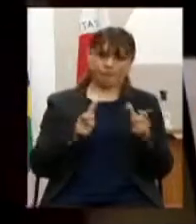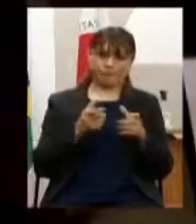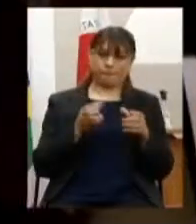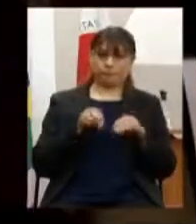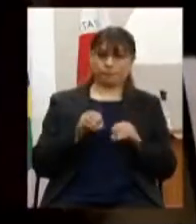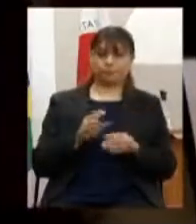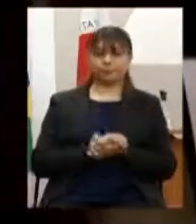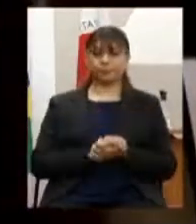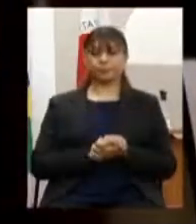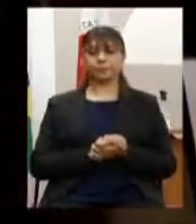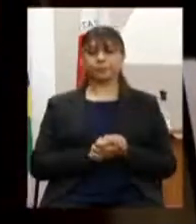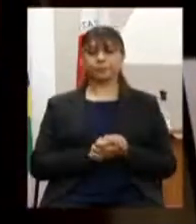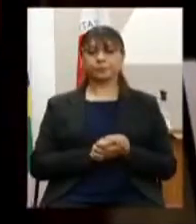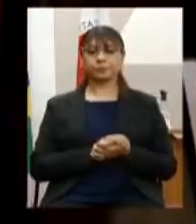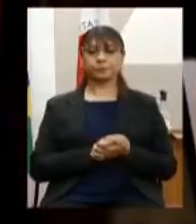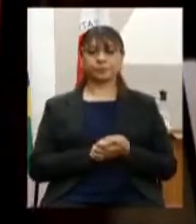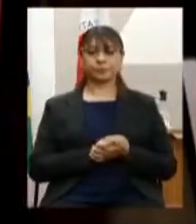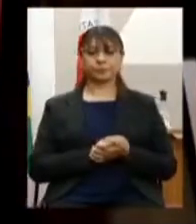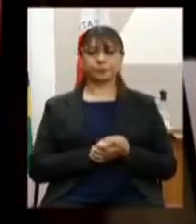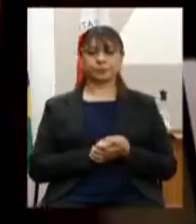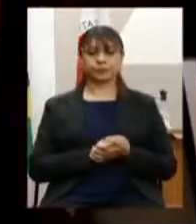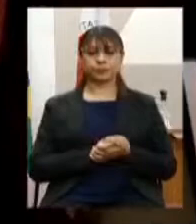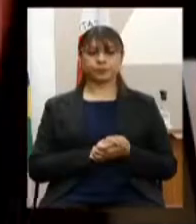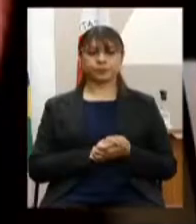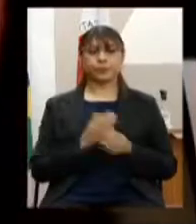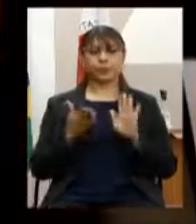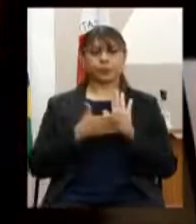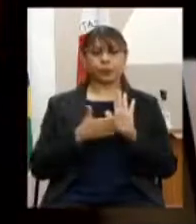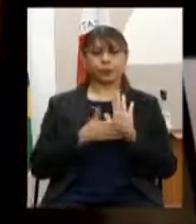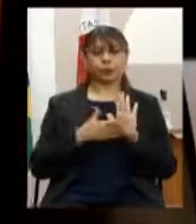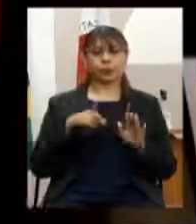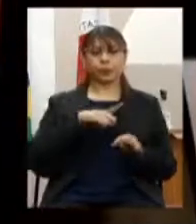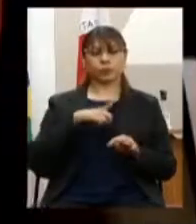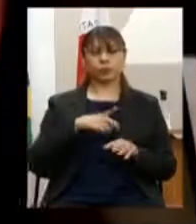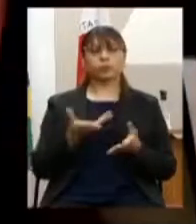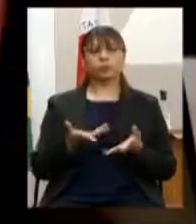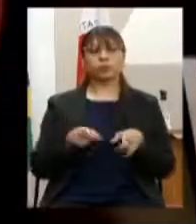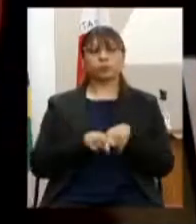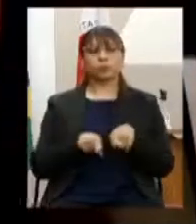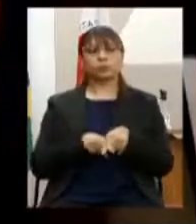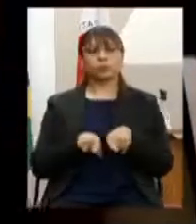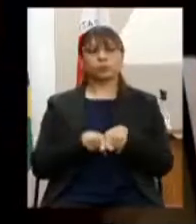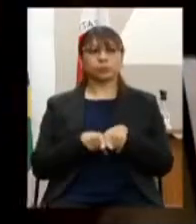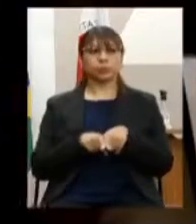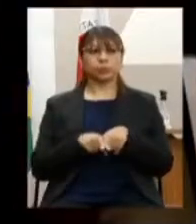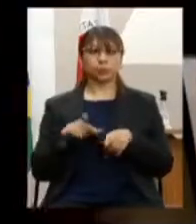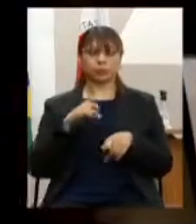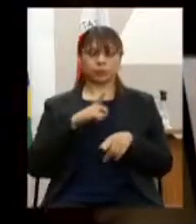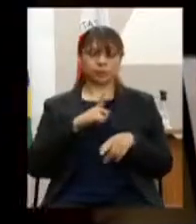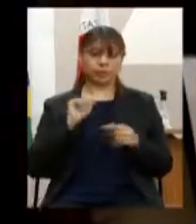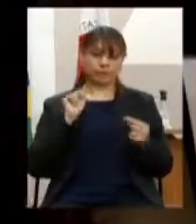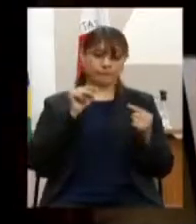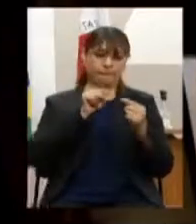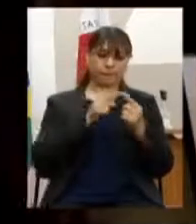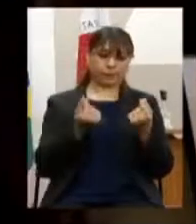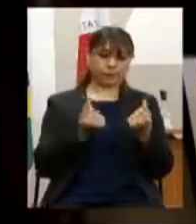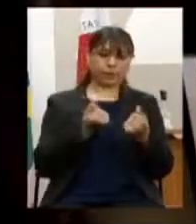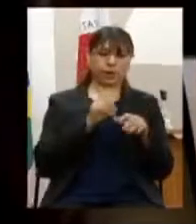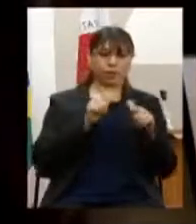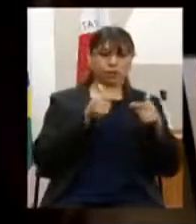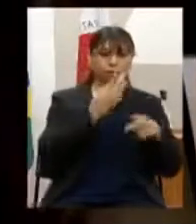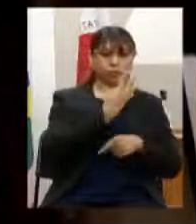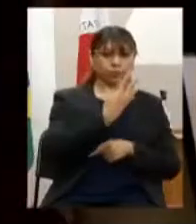vulnerabilidade social a proposta é acrescentar recursos à meta financeira da ação 44